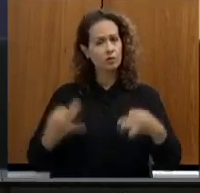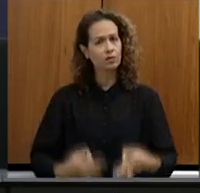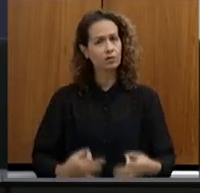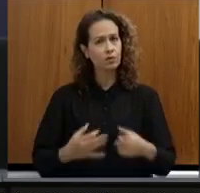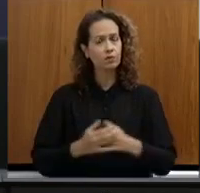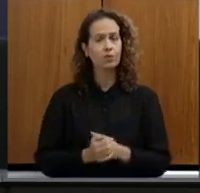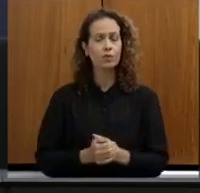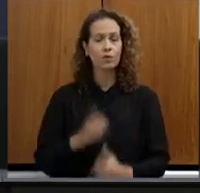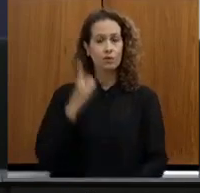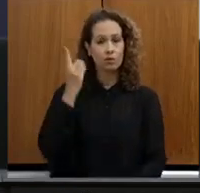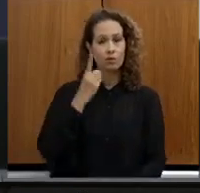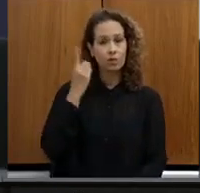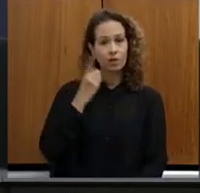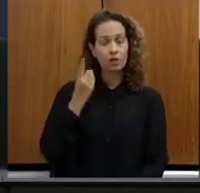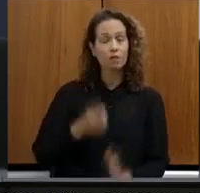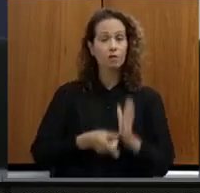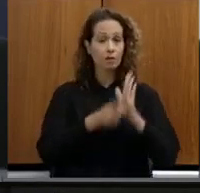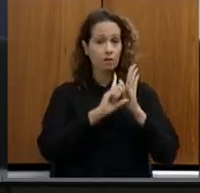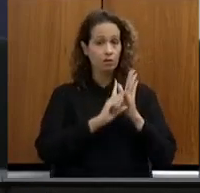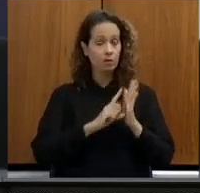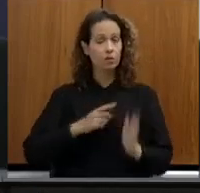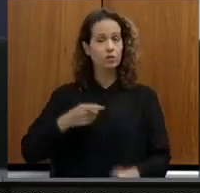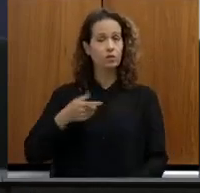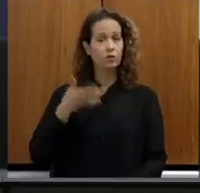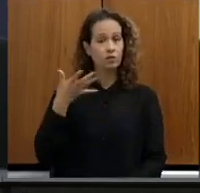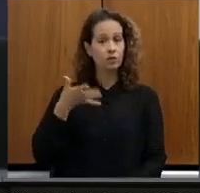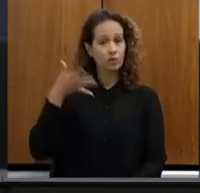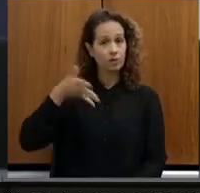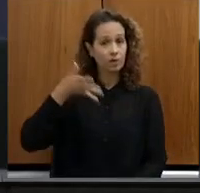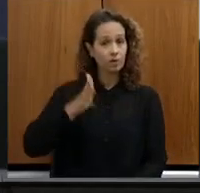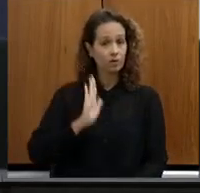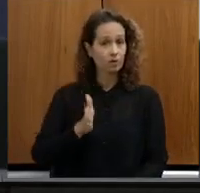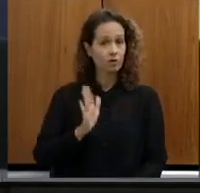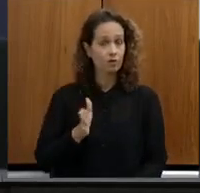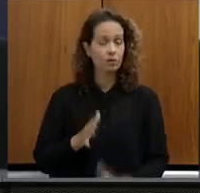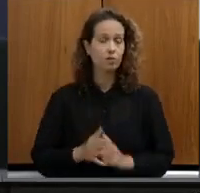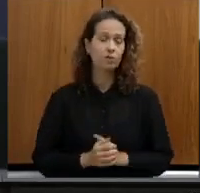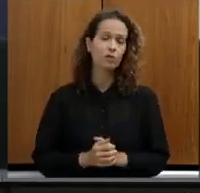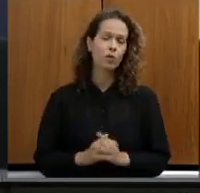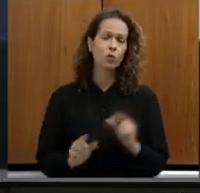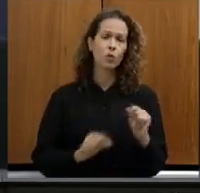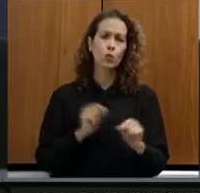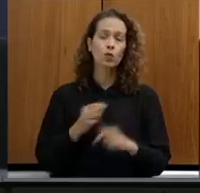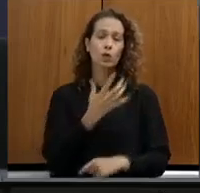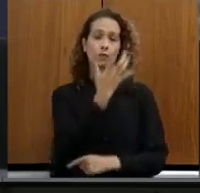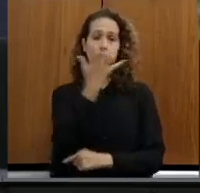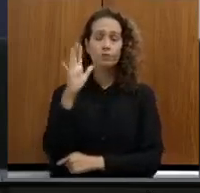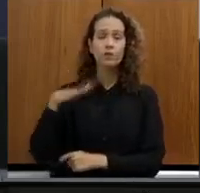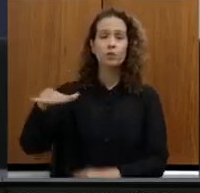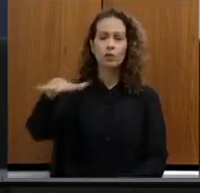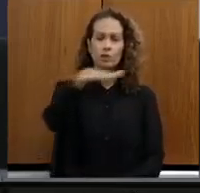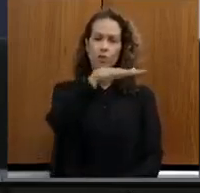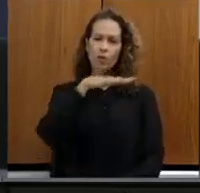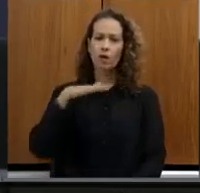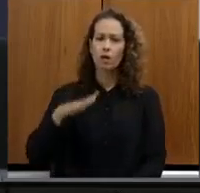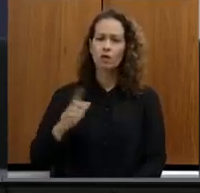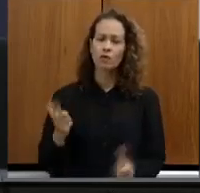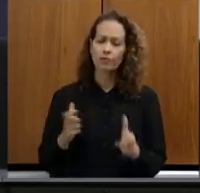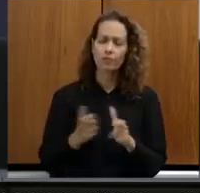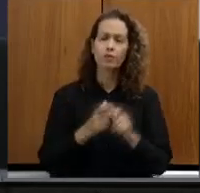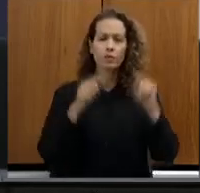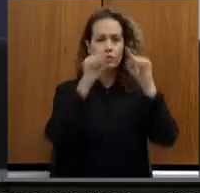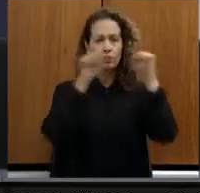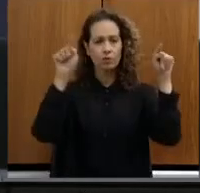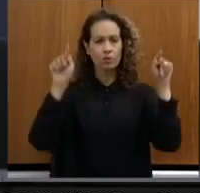Gustavo Aladares, eu falei aqui anteriormente que dentro do meio ambiente, apesar de ser um número reduzido de servidores,